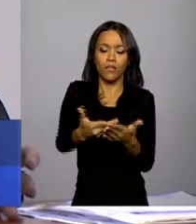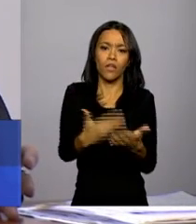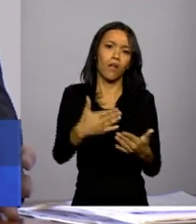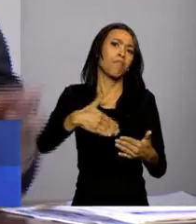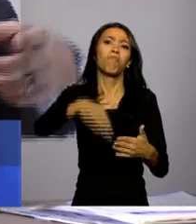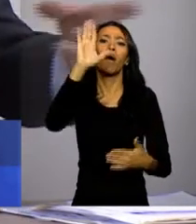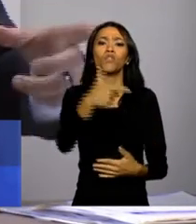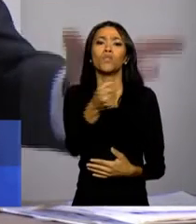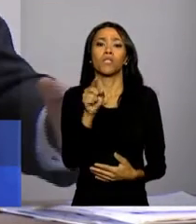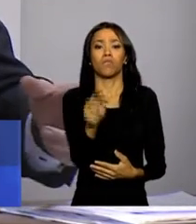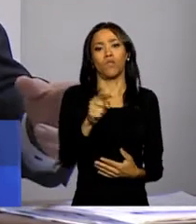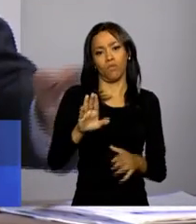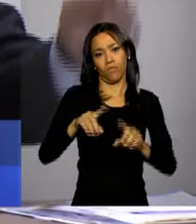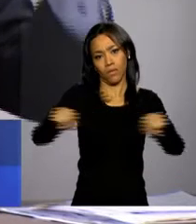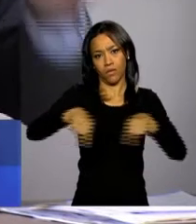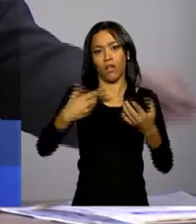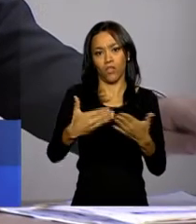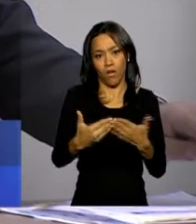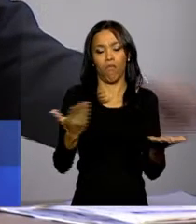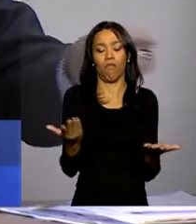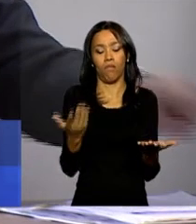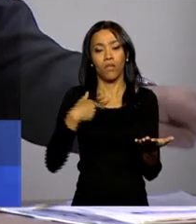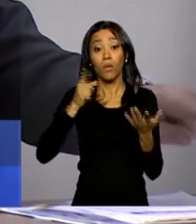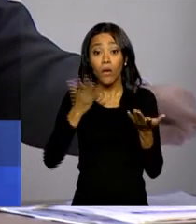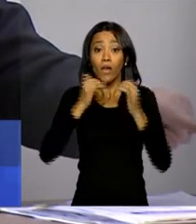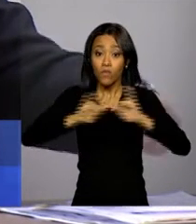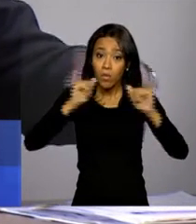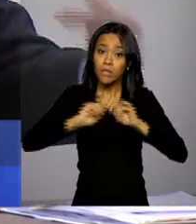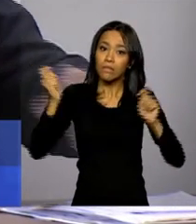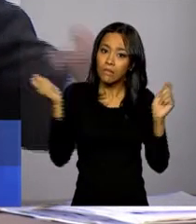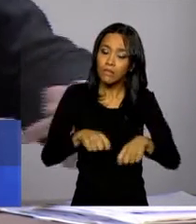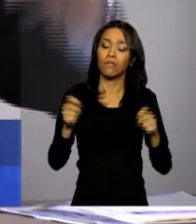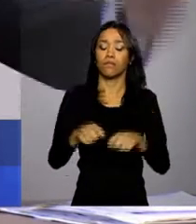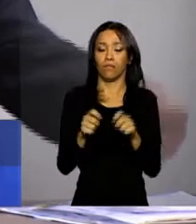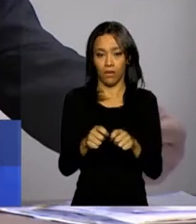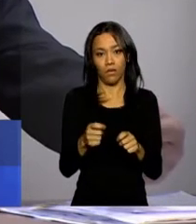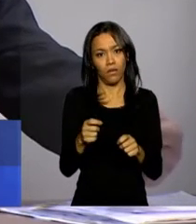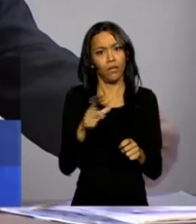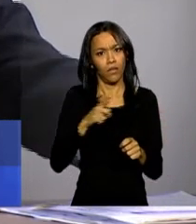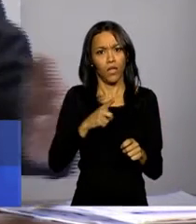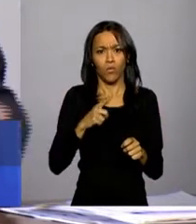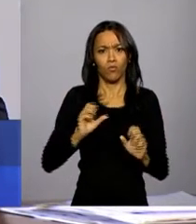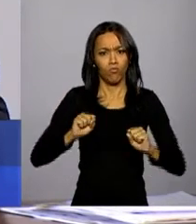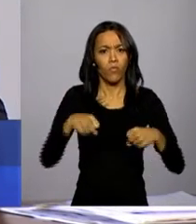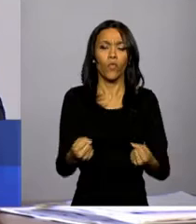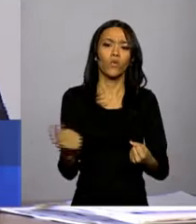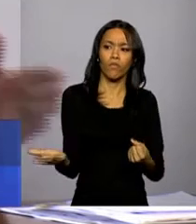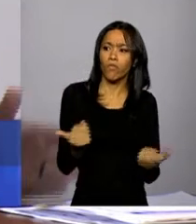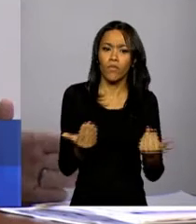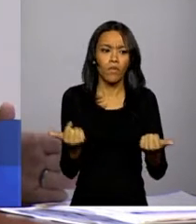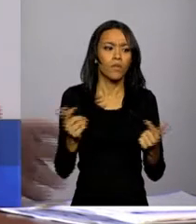salas de aula, portanto coletivos organizados, onde as informações podem chegar e onde nós temos força para mobilizar um